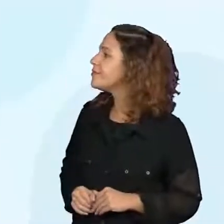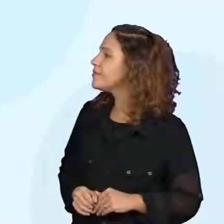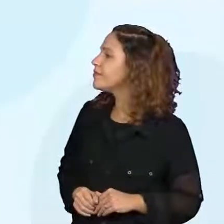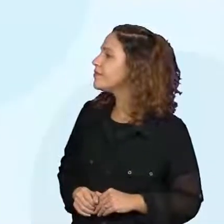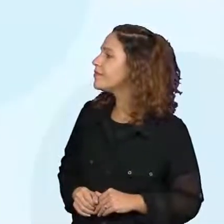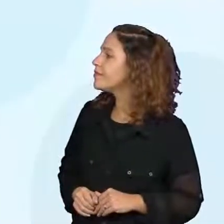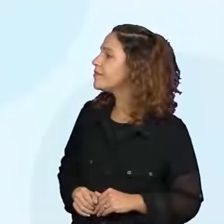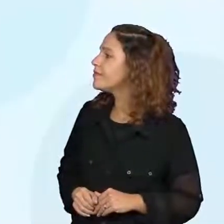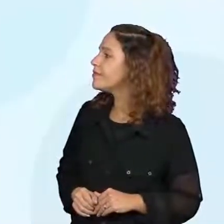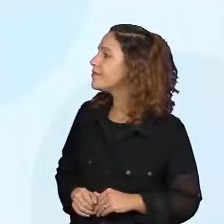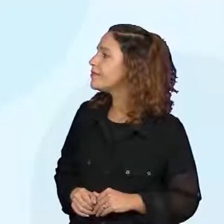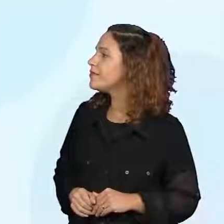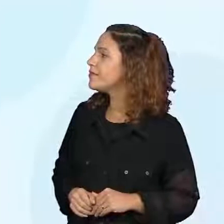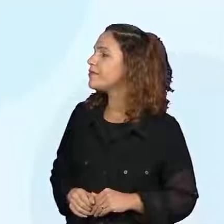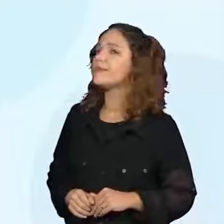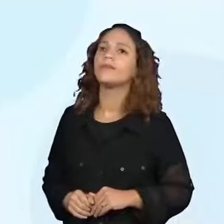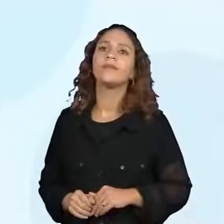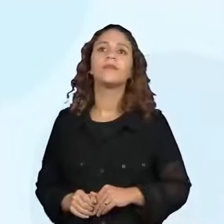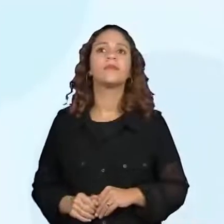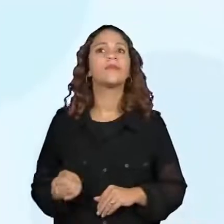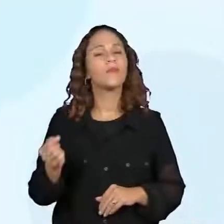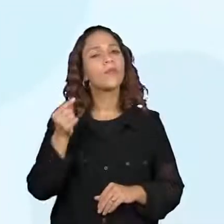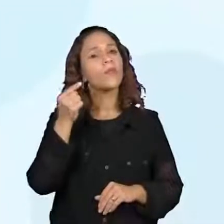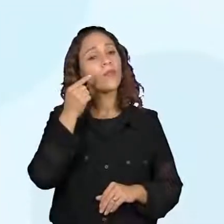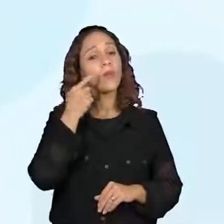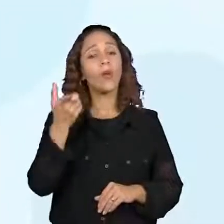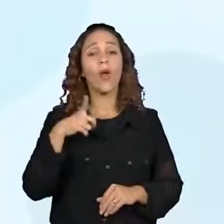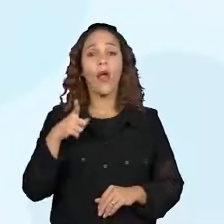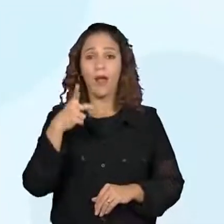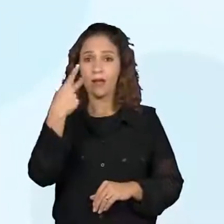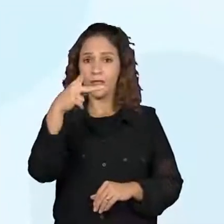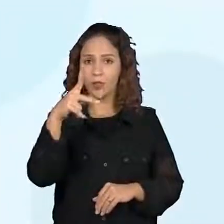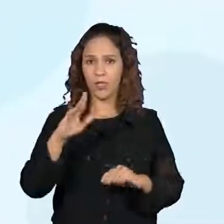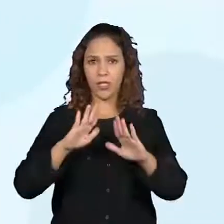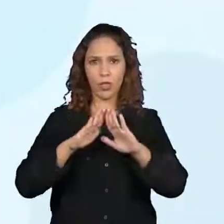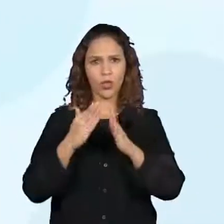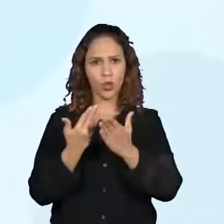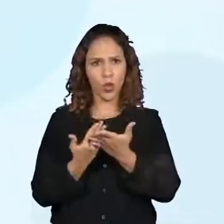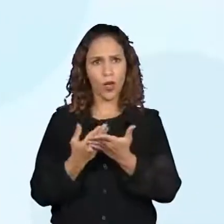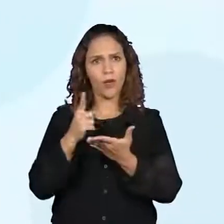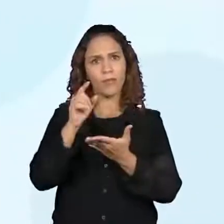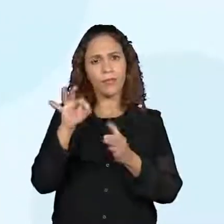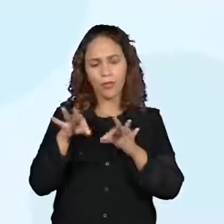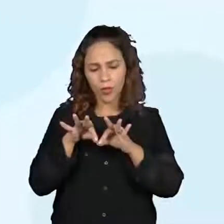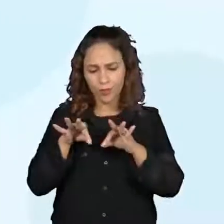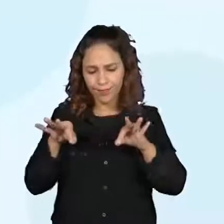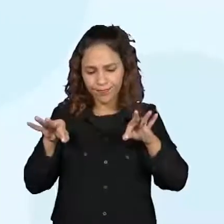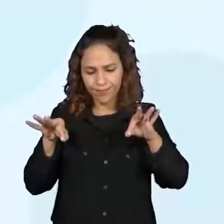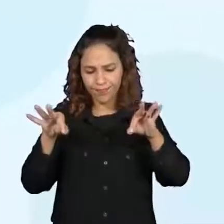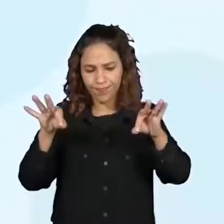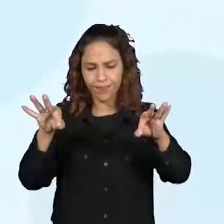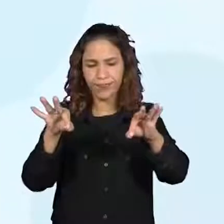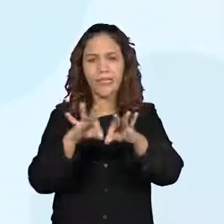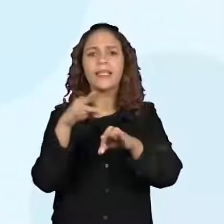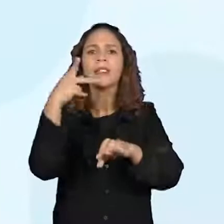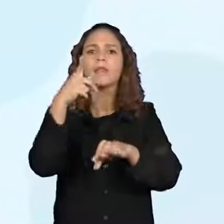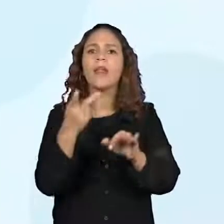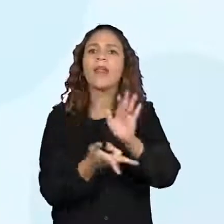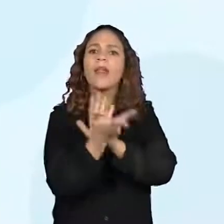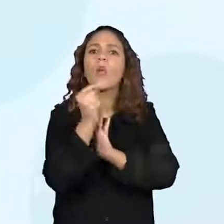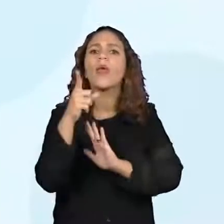um desenho que represente o quarteirão da escola, destacando esses pontos. Então, vai ficar aí para vocês essa